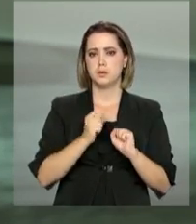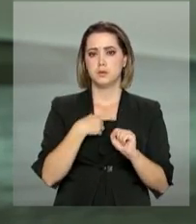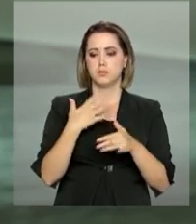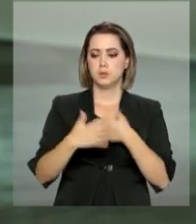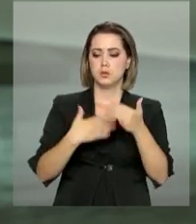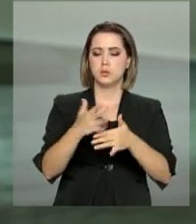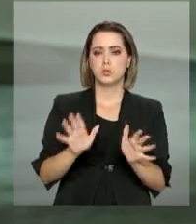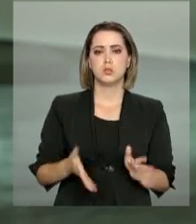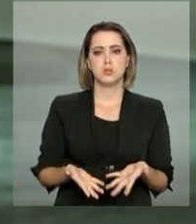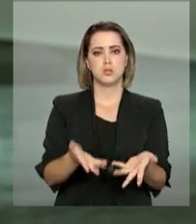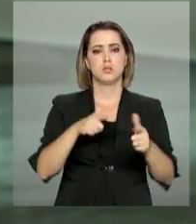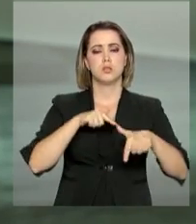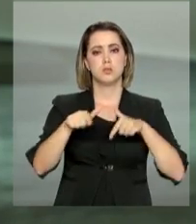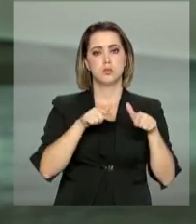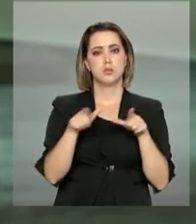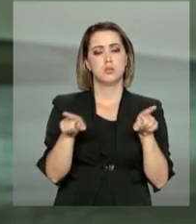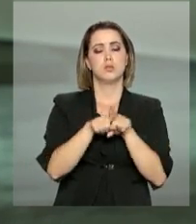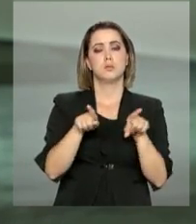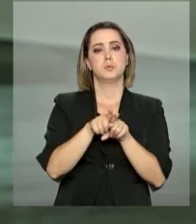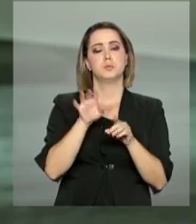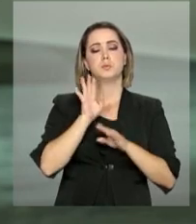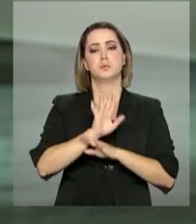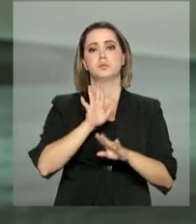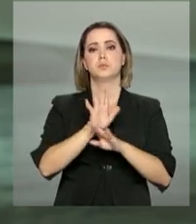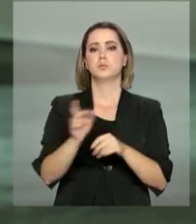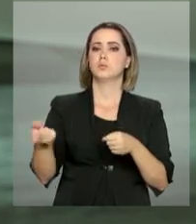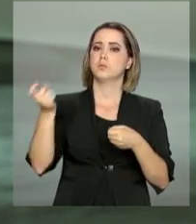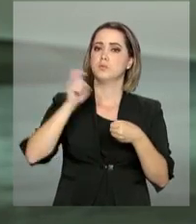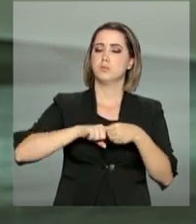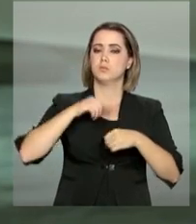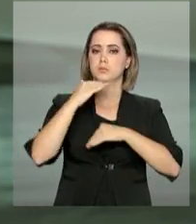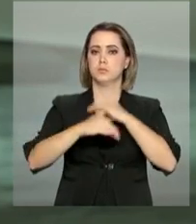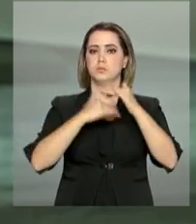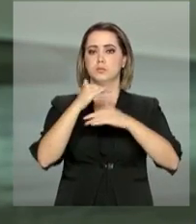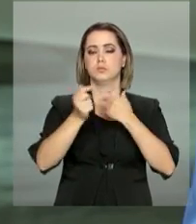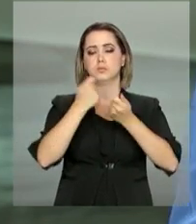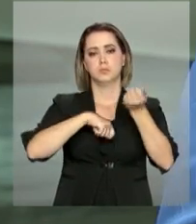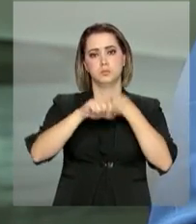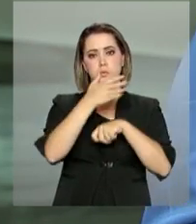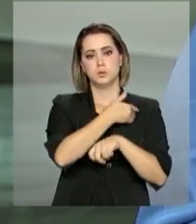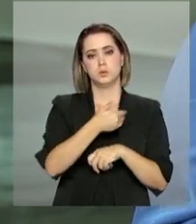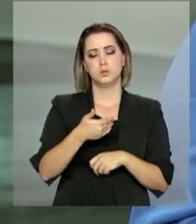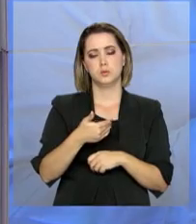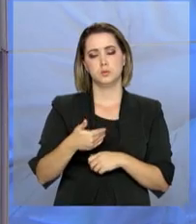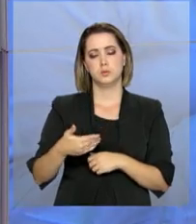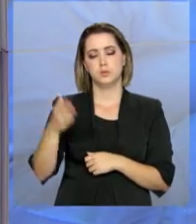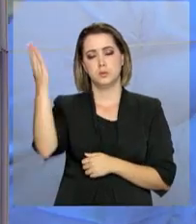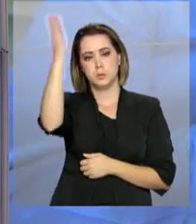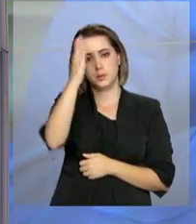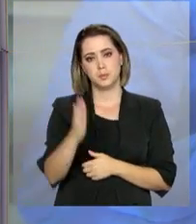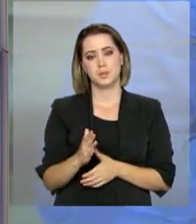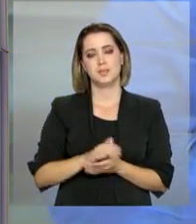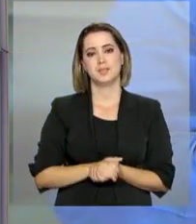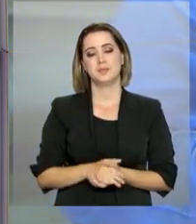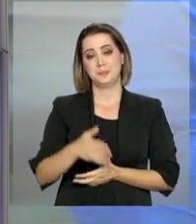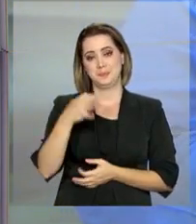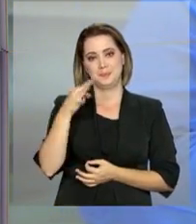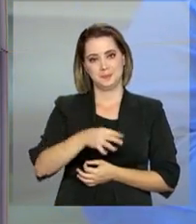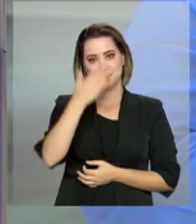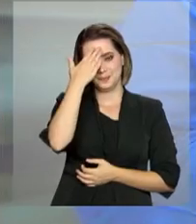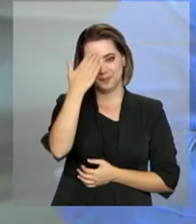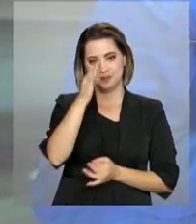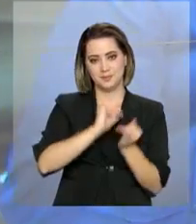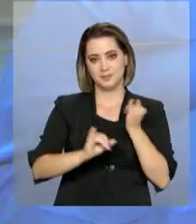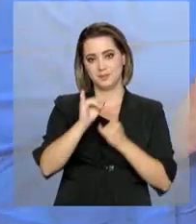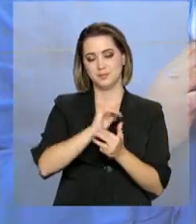geração de empregos e vai também ajudar na retomada do crescimento econômico do país. Roberto? Tá certo, Lana. Obrigado pelas informações.